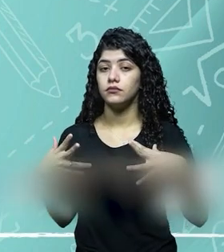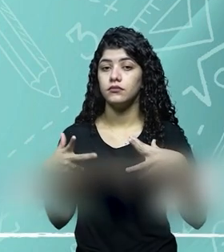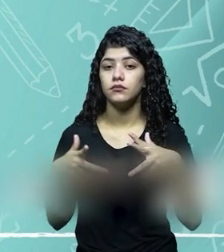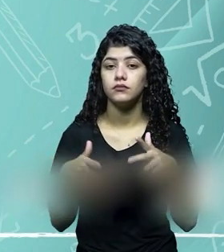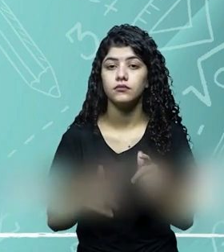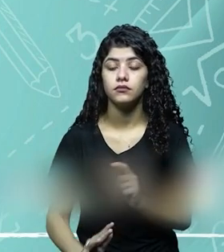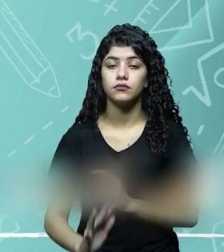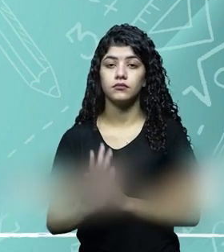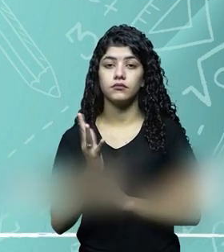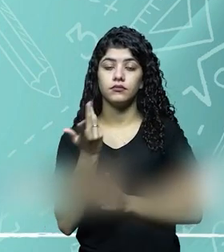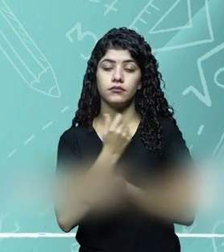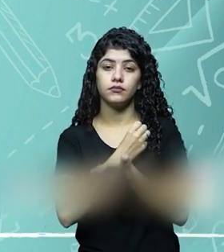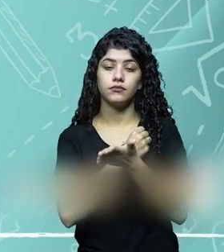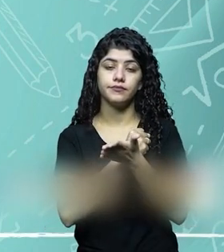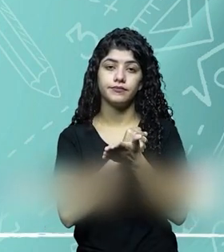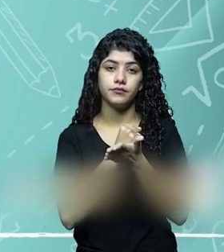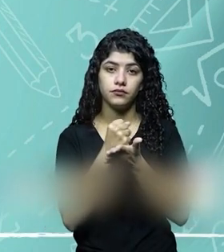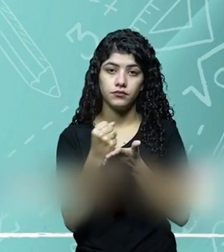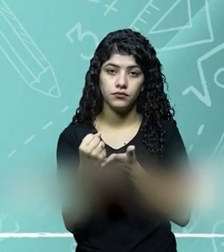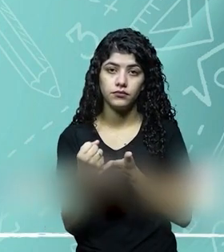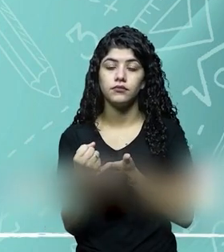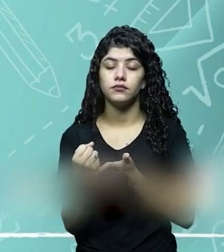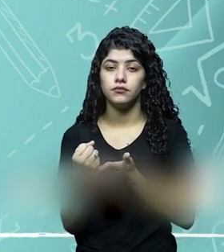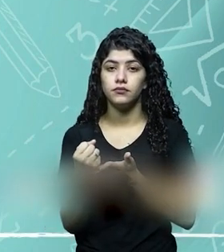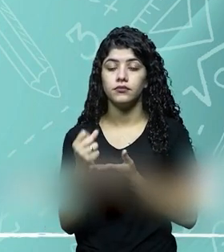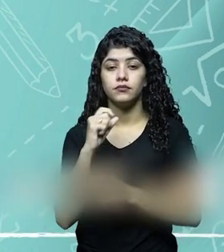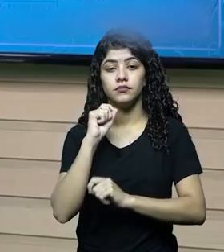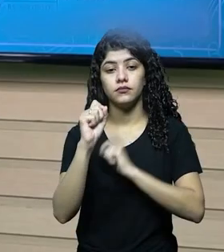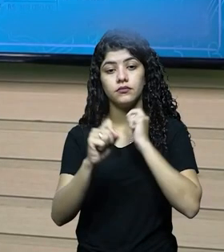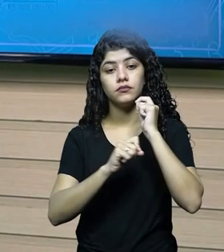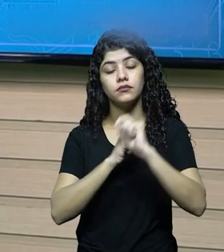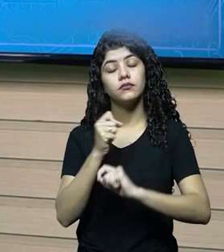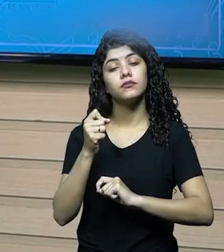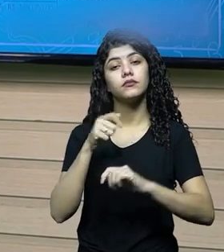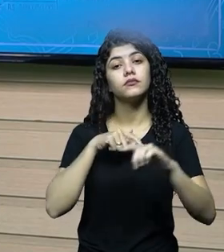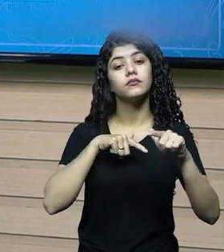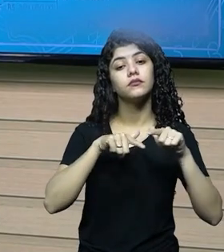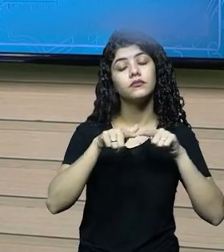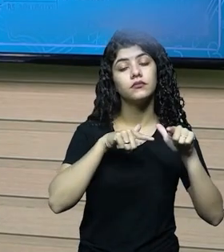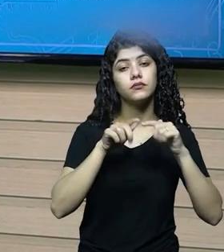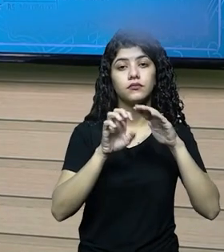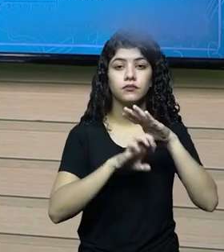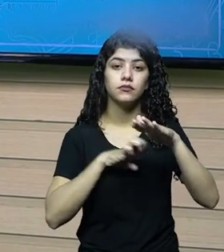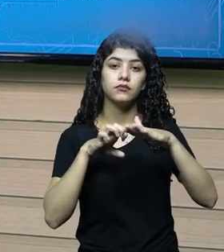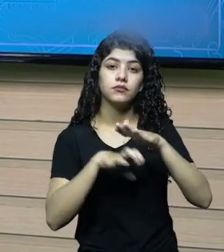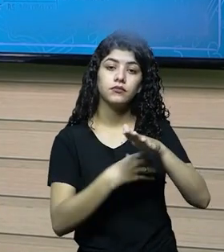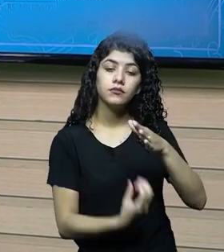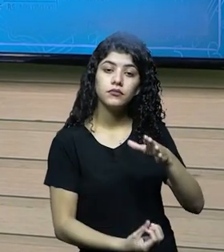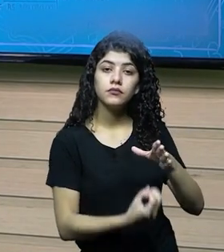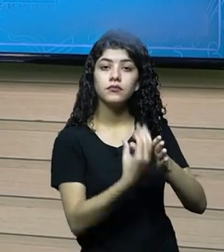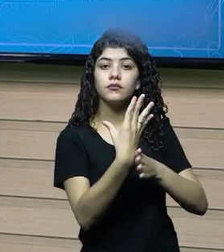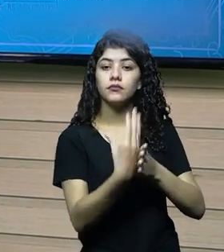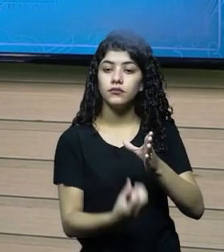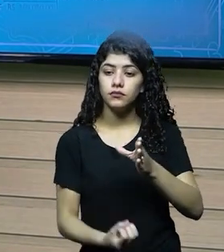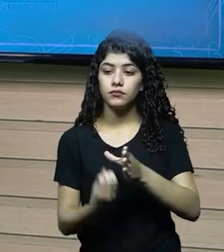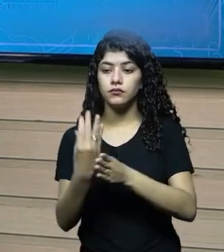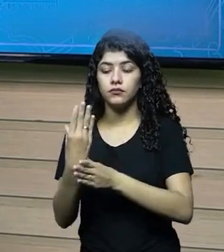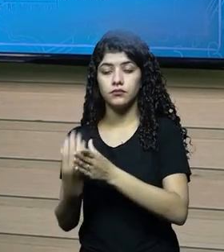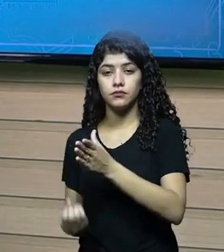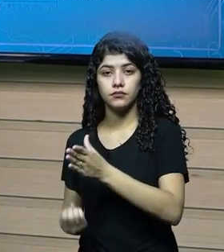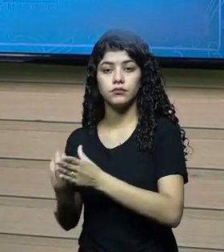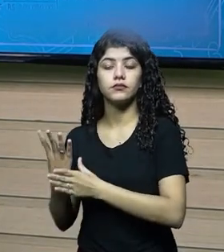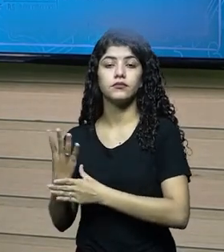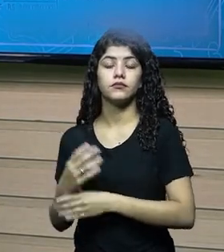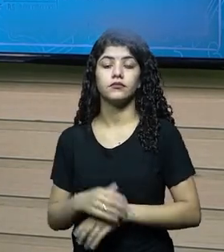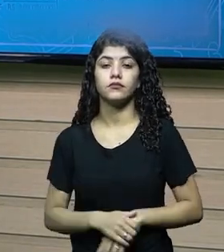foi acontecendo com o passado do tempo em que a empresa foi produzindo a sua plantação, foi